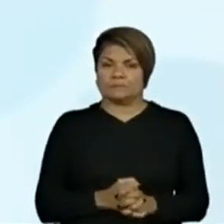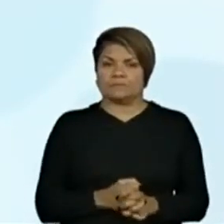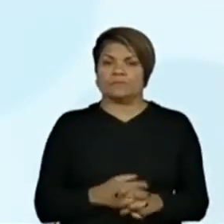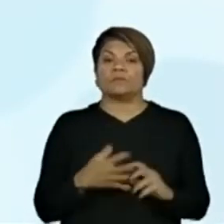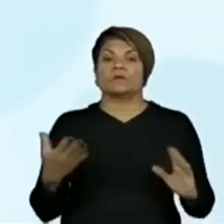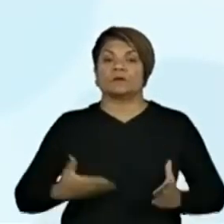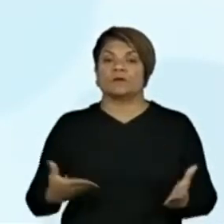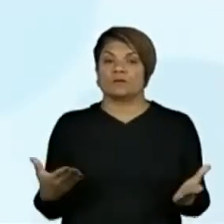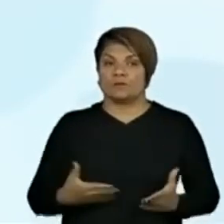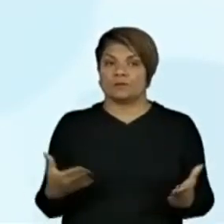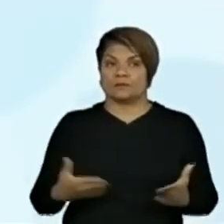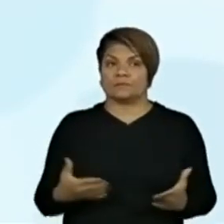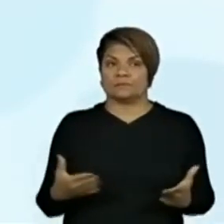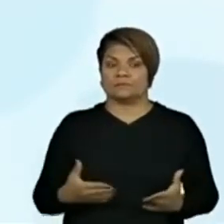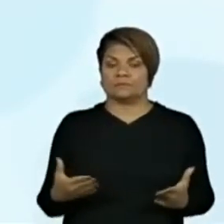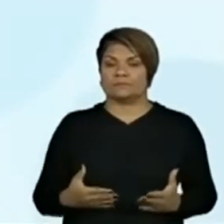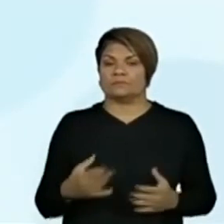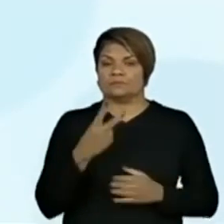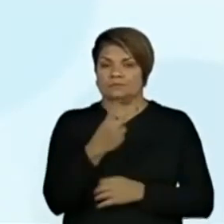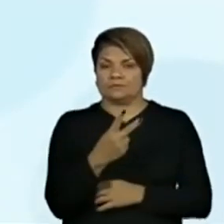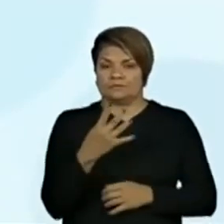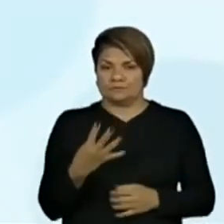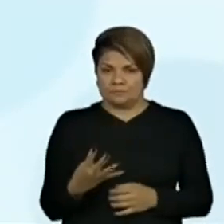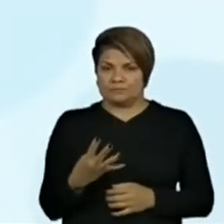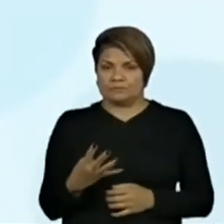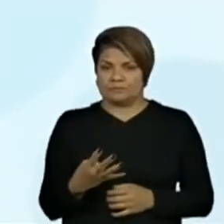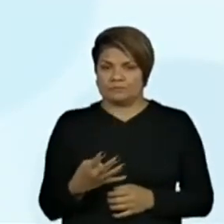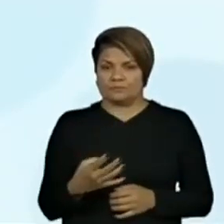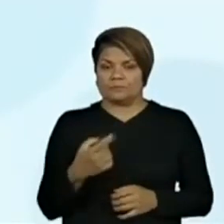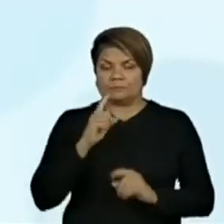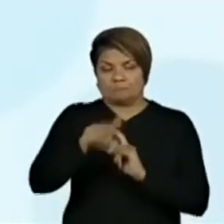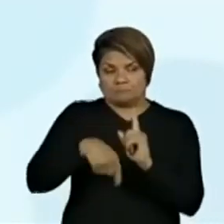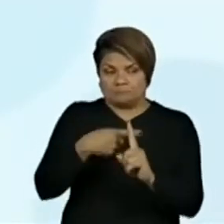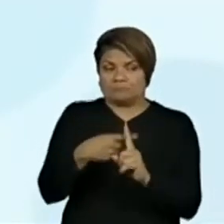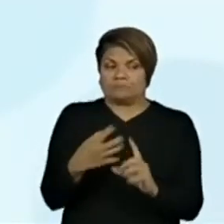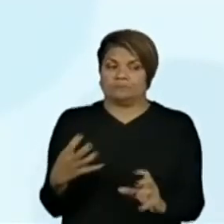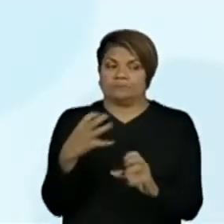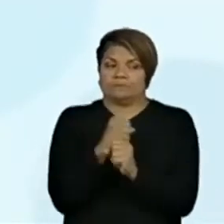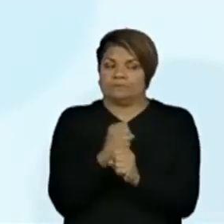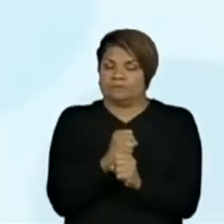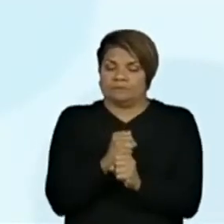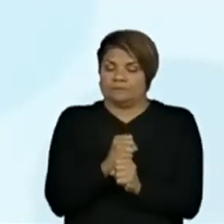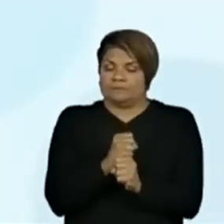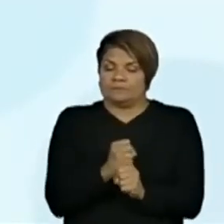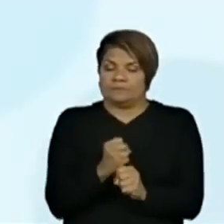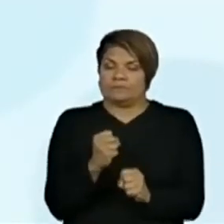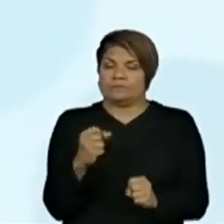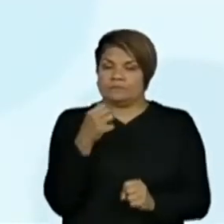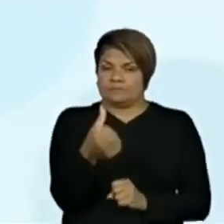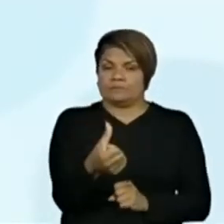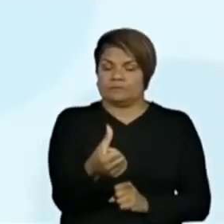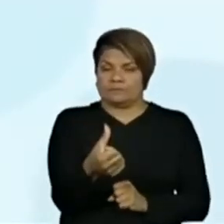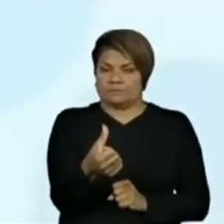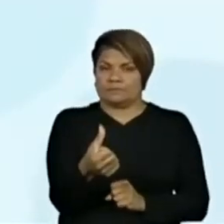E agora? Agora, de 24, eu vou somar 6 reais. Então, vamos lá. Vou somar 6.